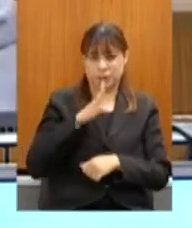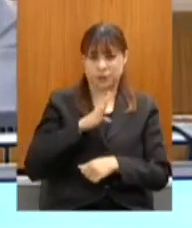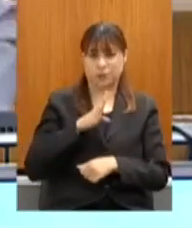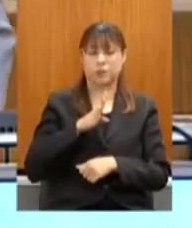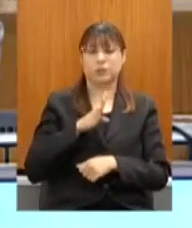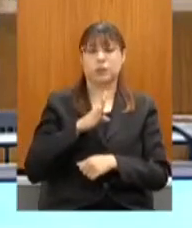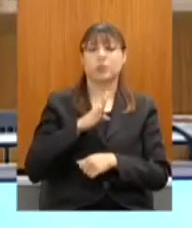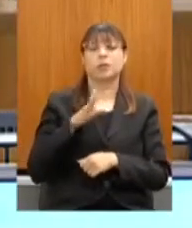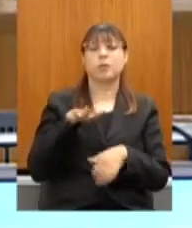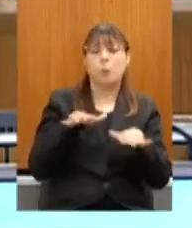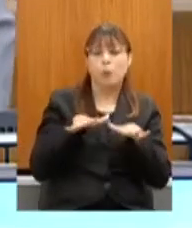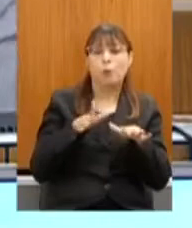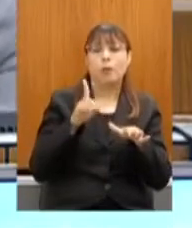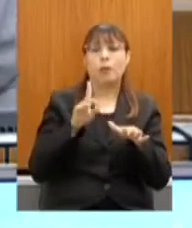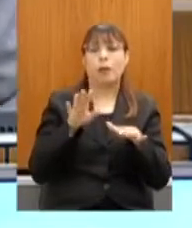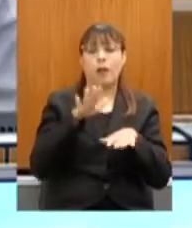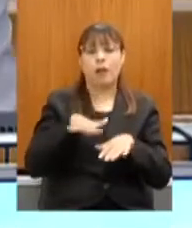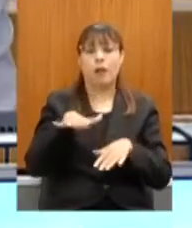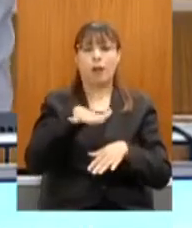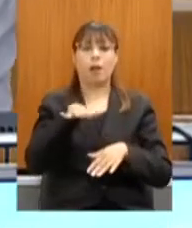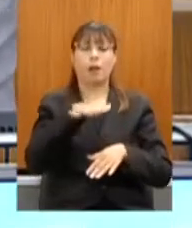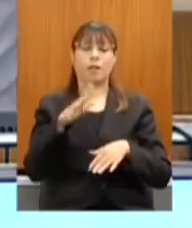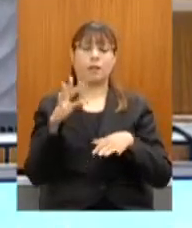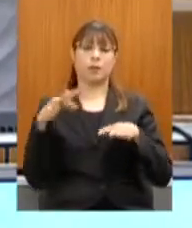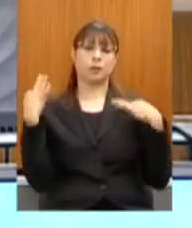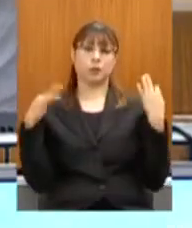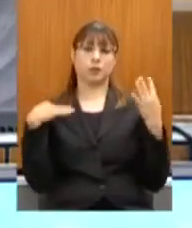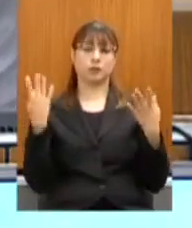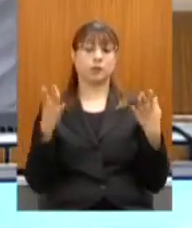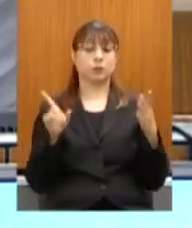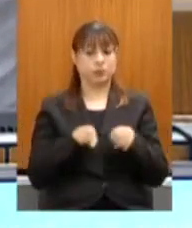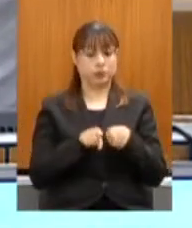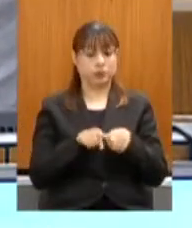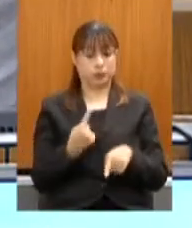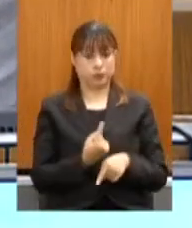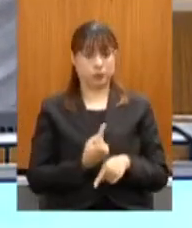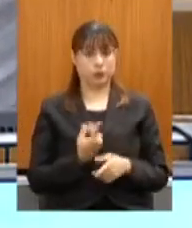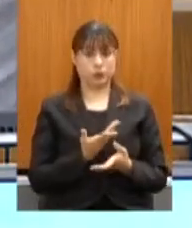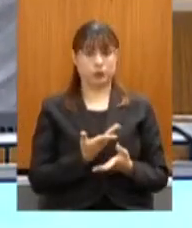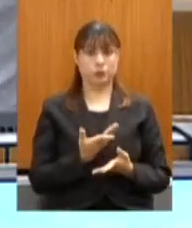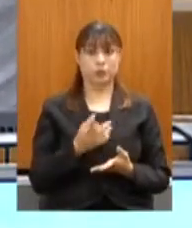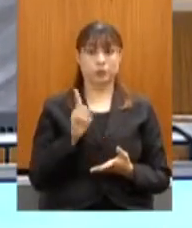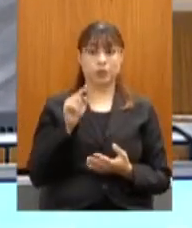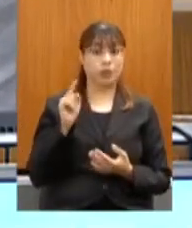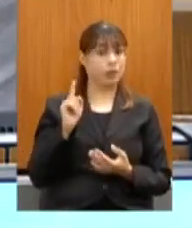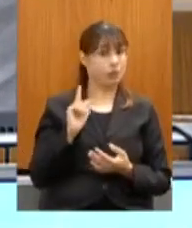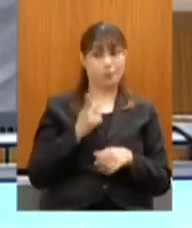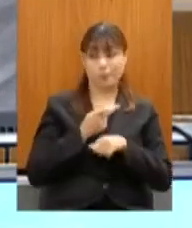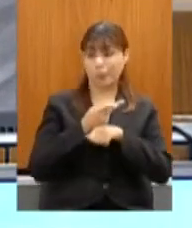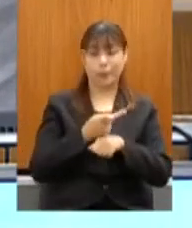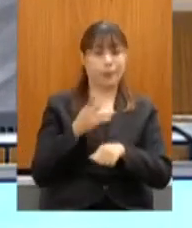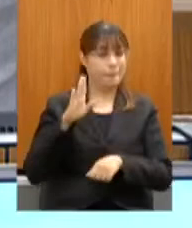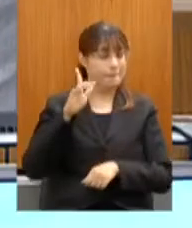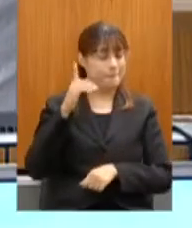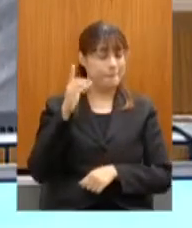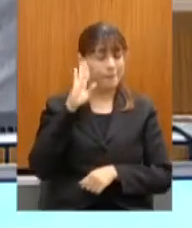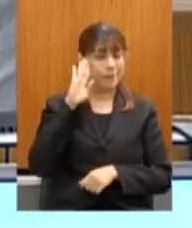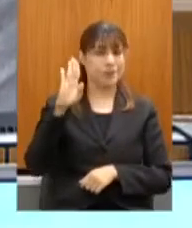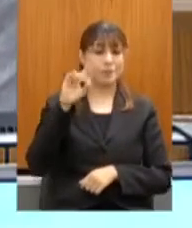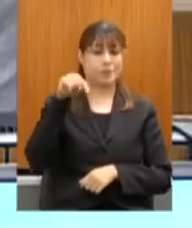turística. Além de que somos hoje, professor Cleiton, o destino mais procurado do país.